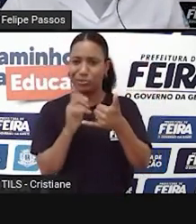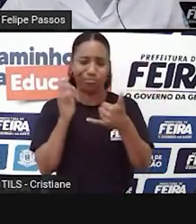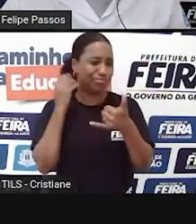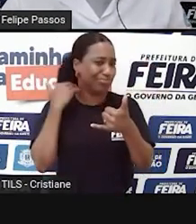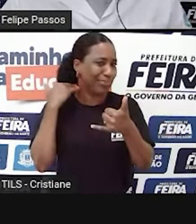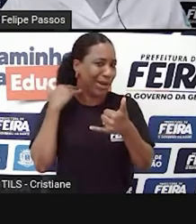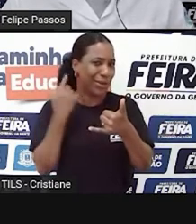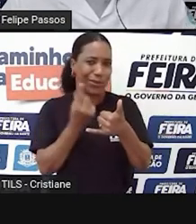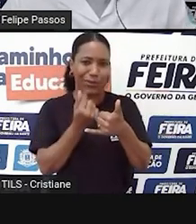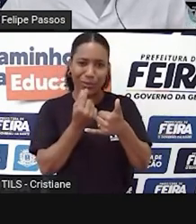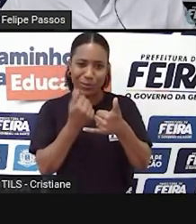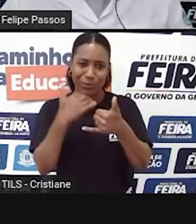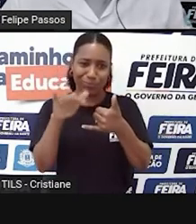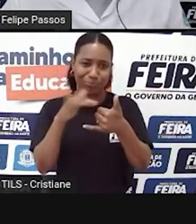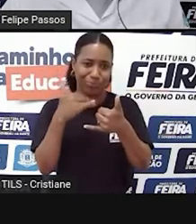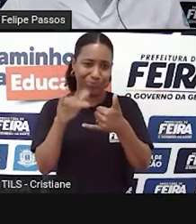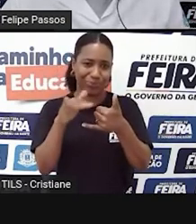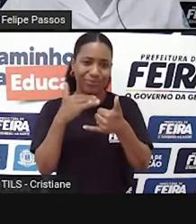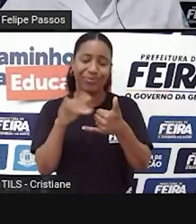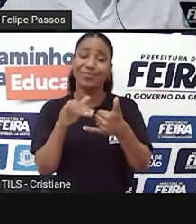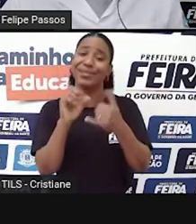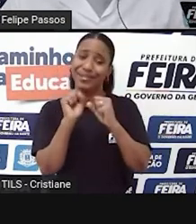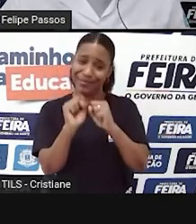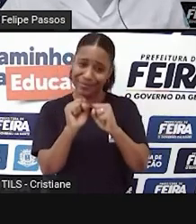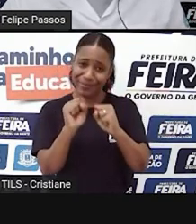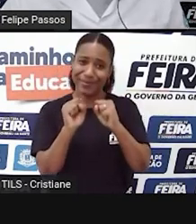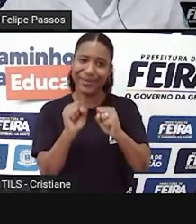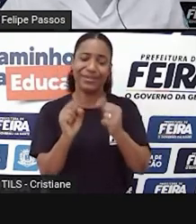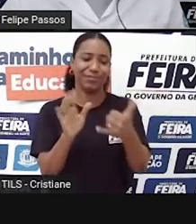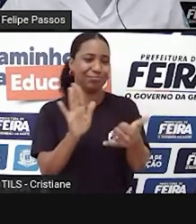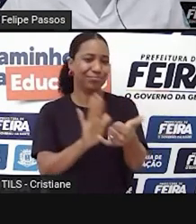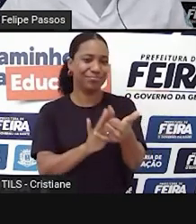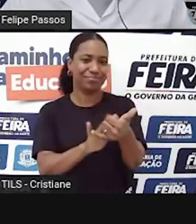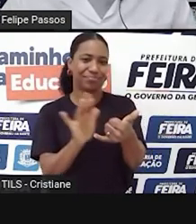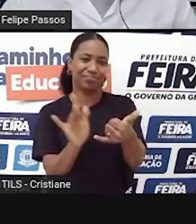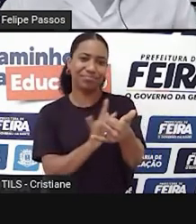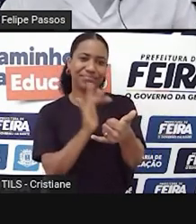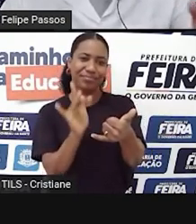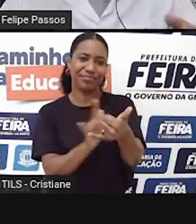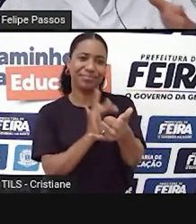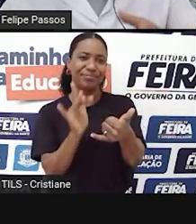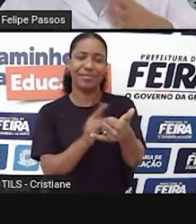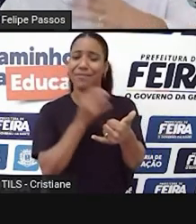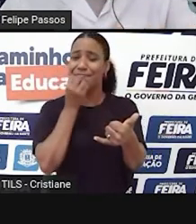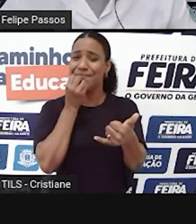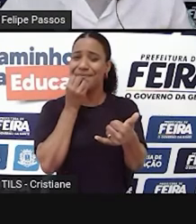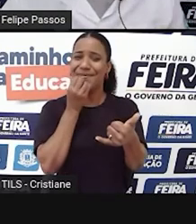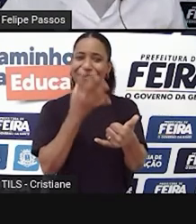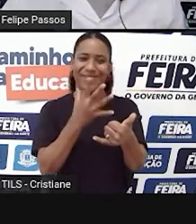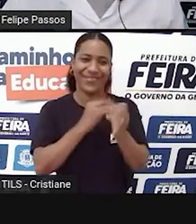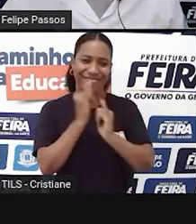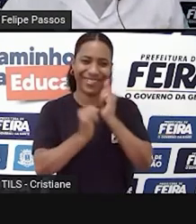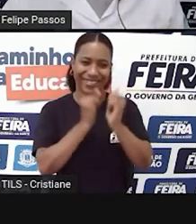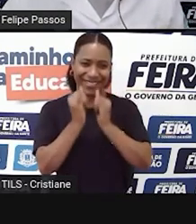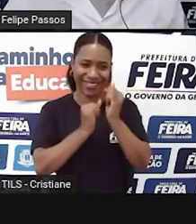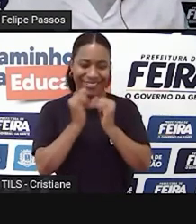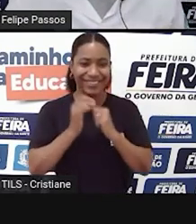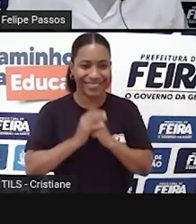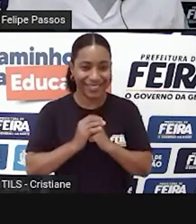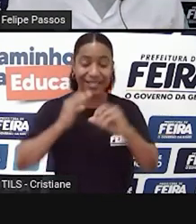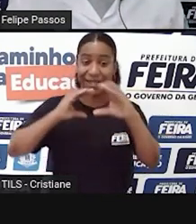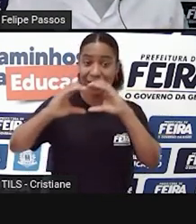o smartphone é ótimo. Ele tem o mundo todo na palma da sua mão. Mas veja como que a comunicação foi